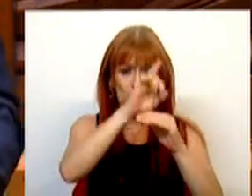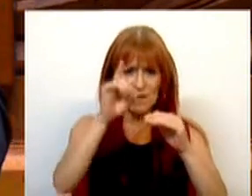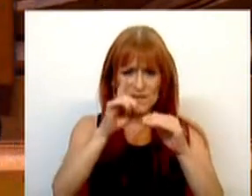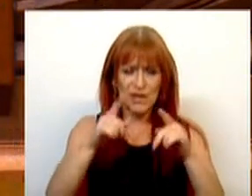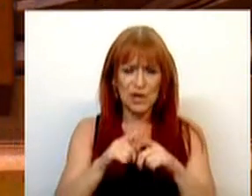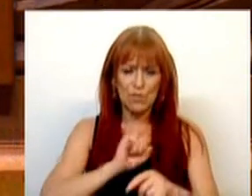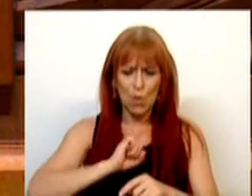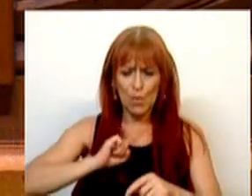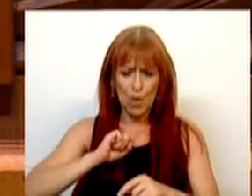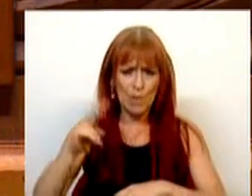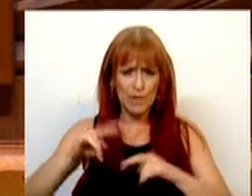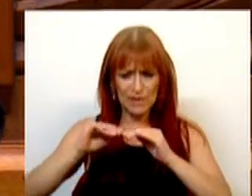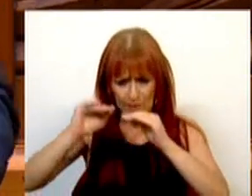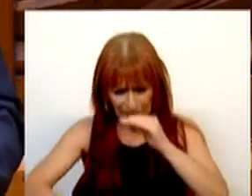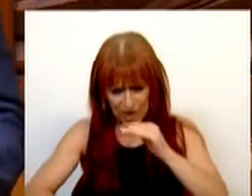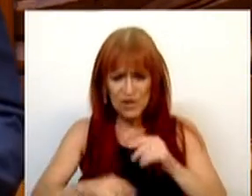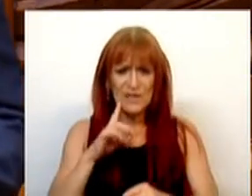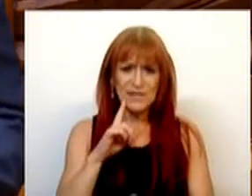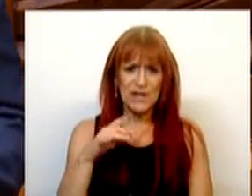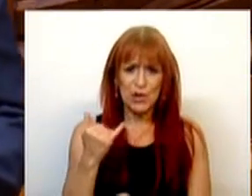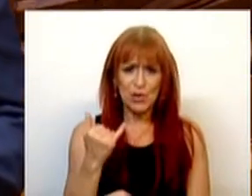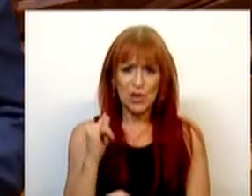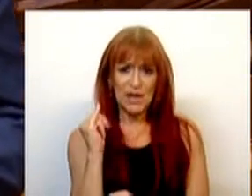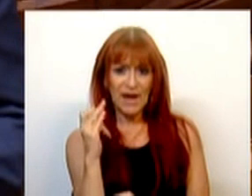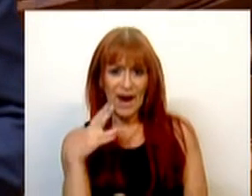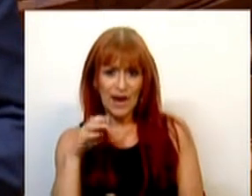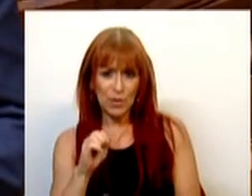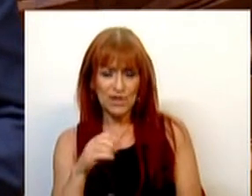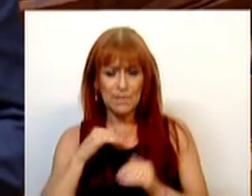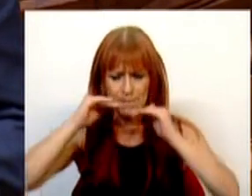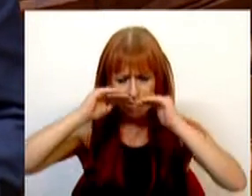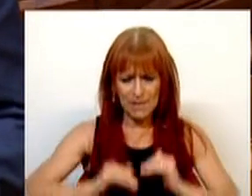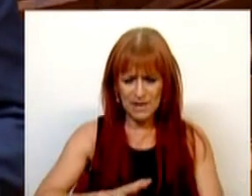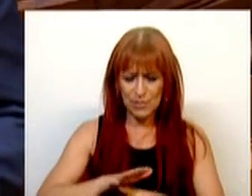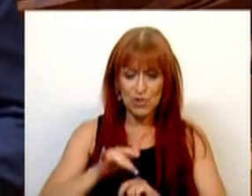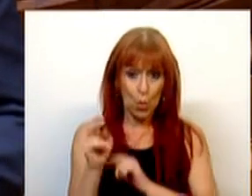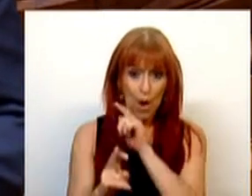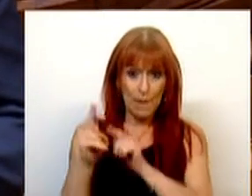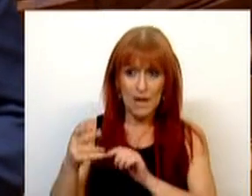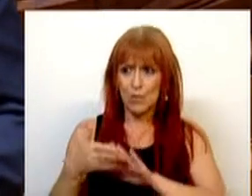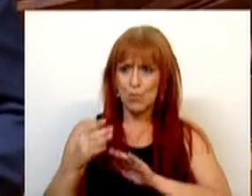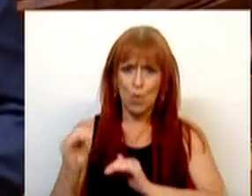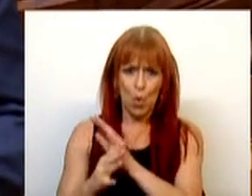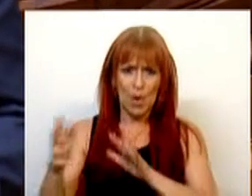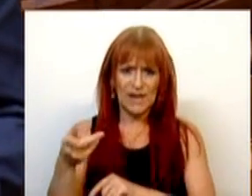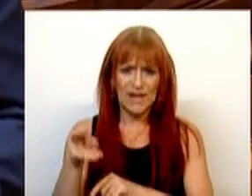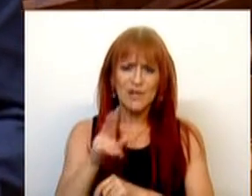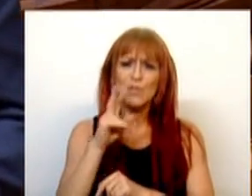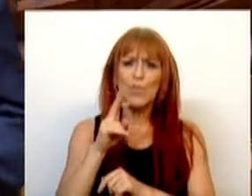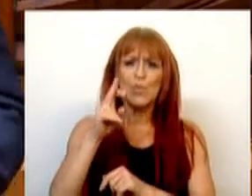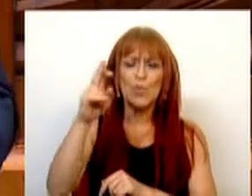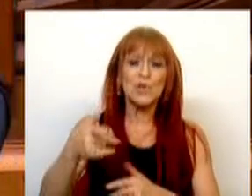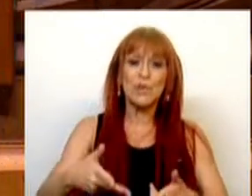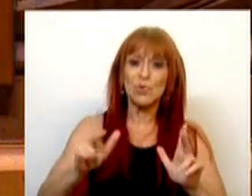com um património financeiro inferior a 62 IAS, para mitigar o impacto do aumento acelerado da taxa de juros,